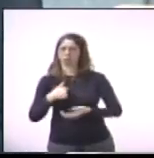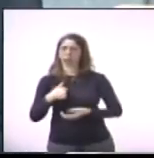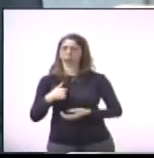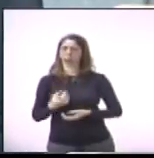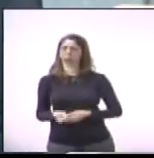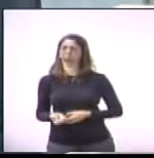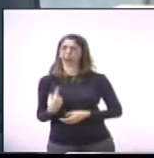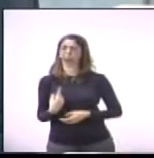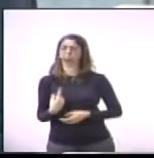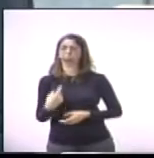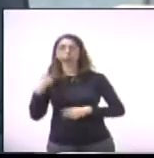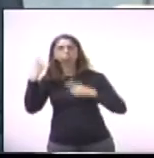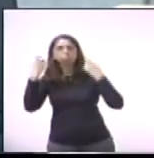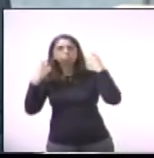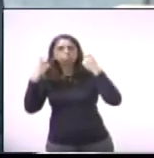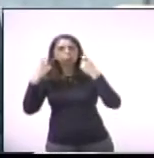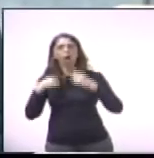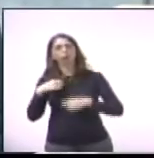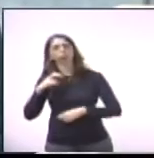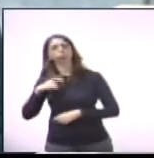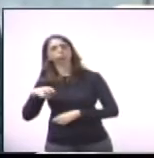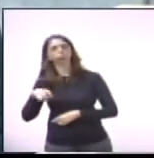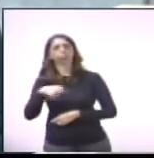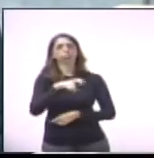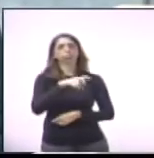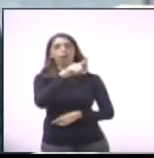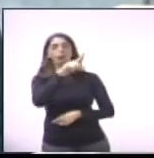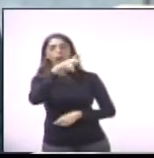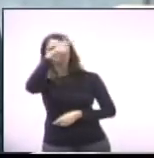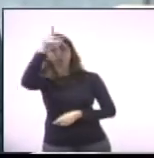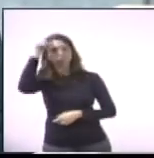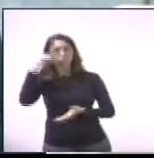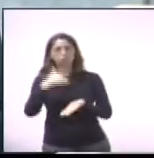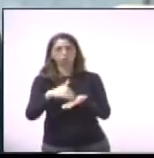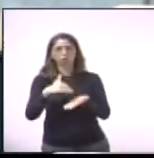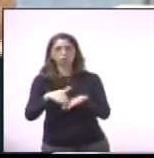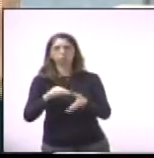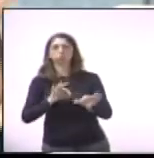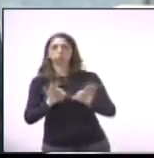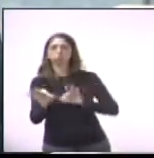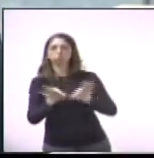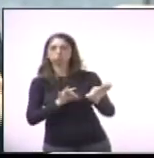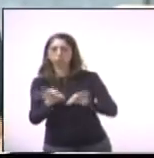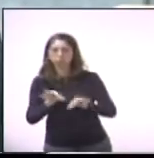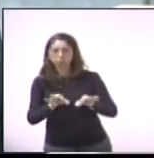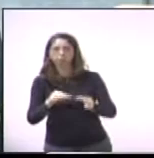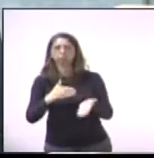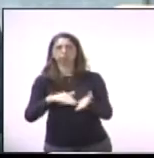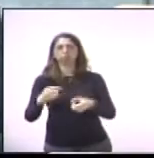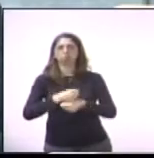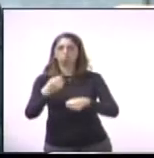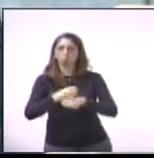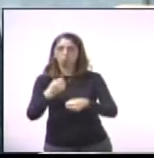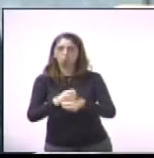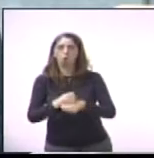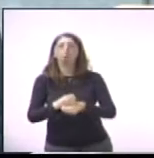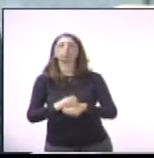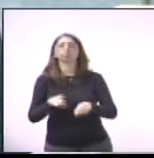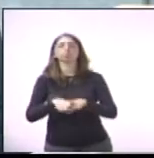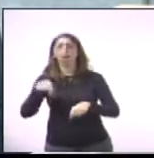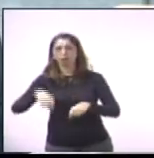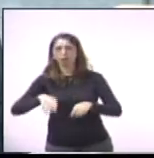até a Secretaria de Planejamento, procurei a Secretaria de Obras, procurei até aqui dentro da casa